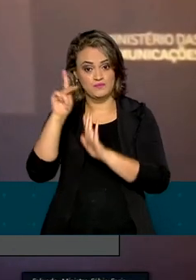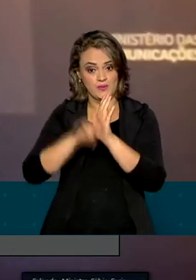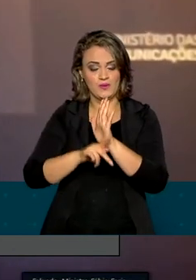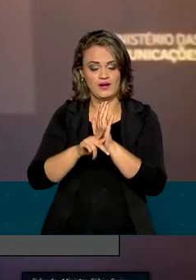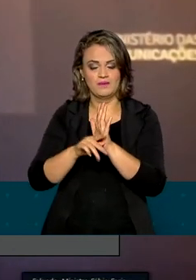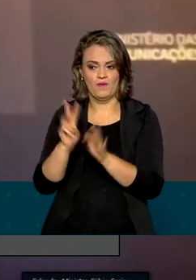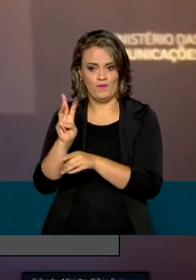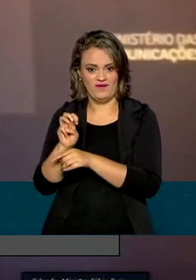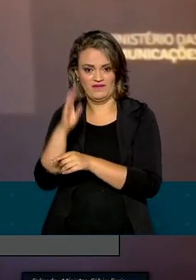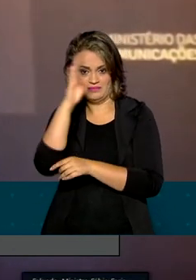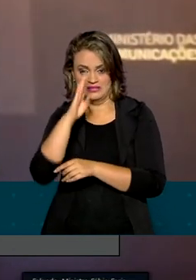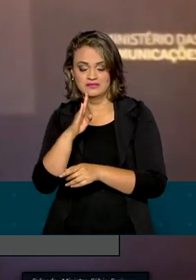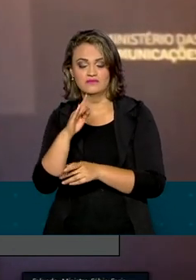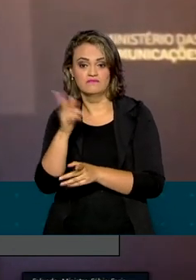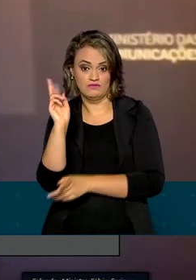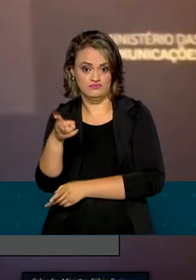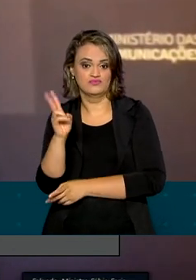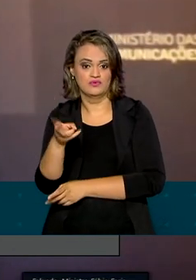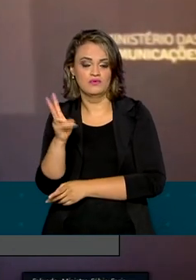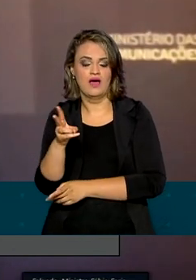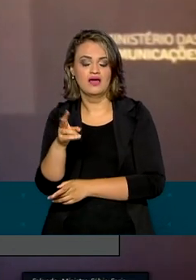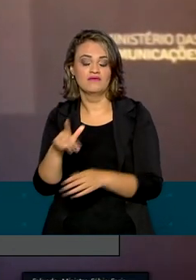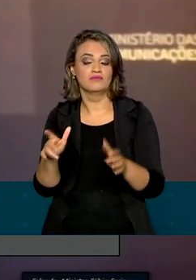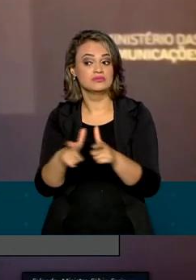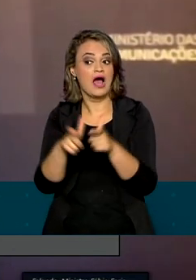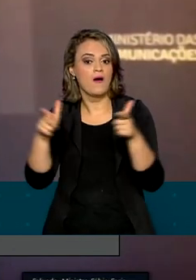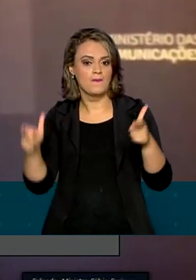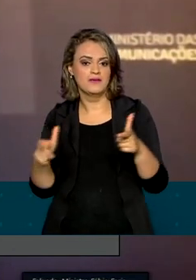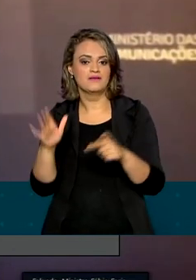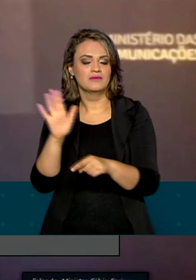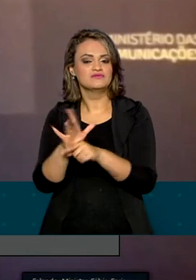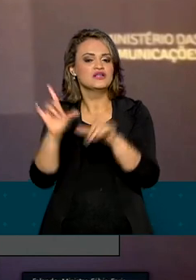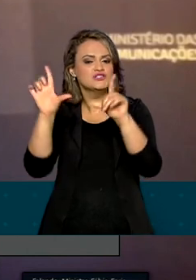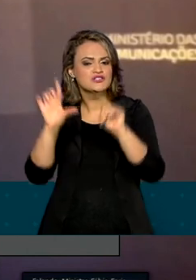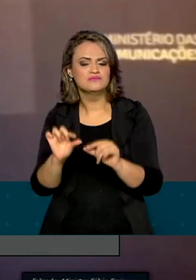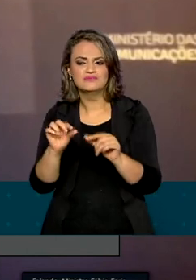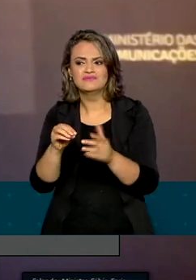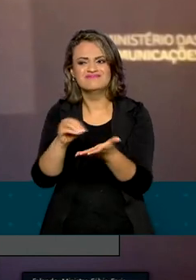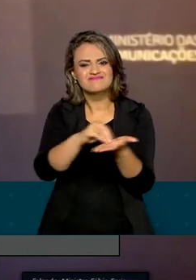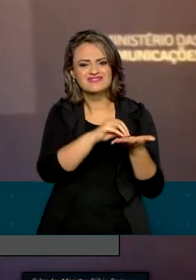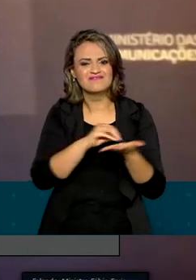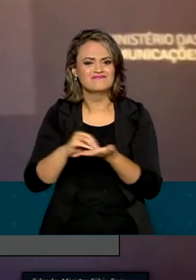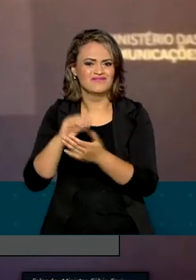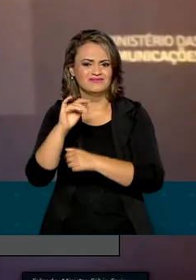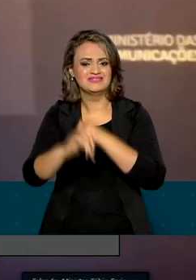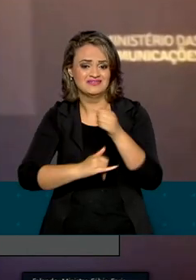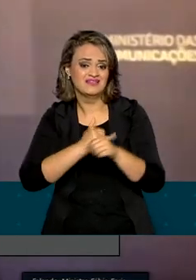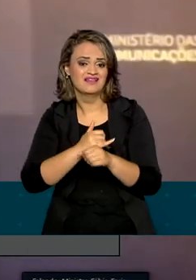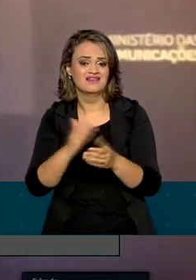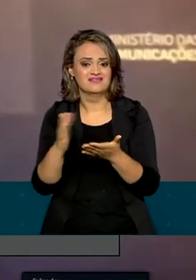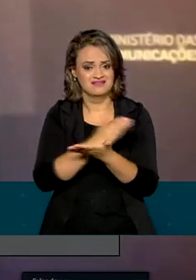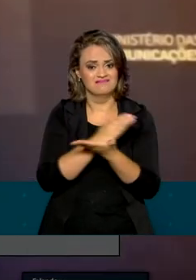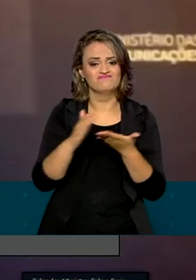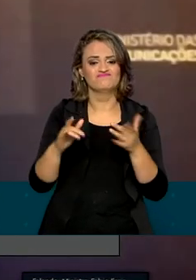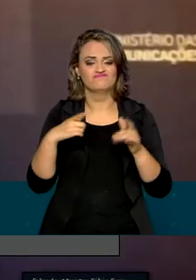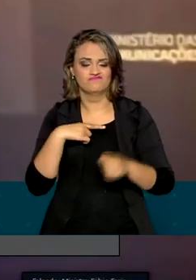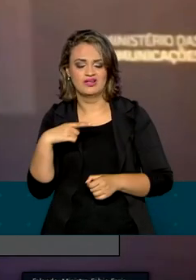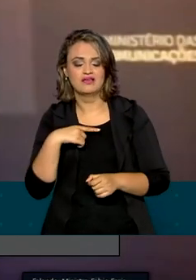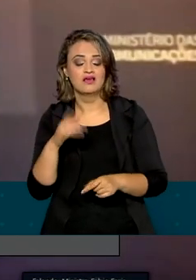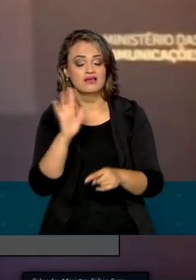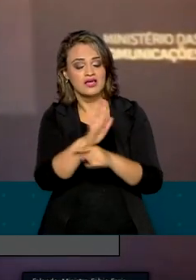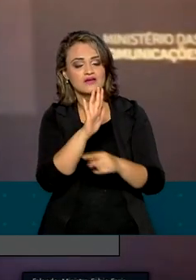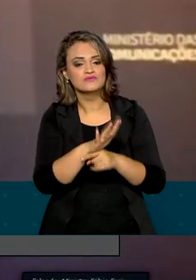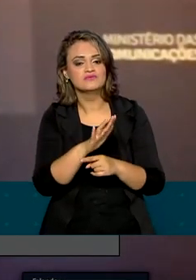continuidade, vamos ampliar ele, porque vai ajudar a diminuir esse gap que nós temos de internet e também ajuda